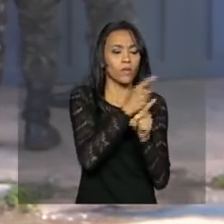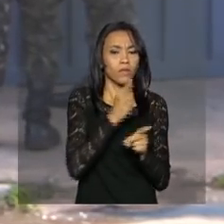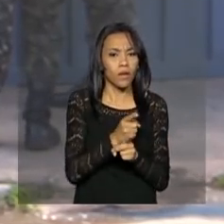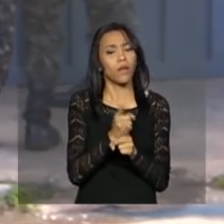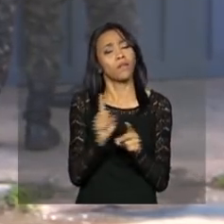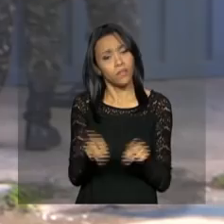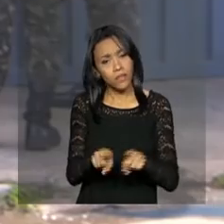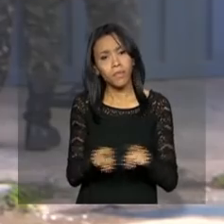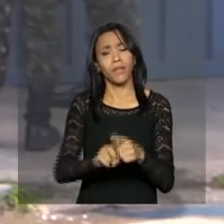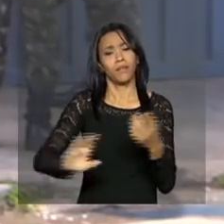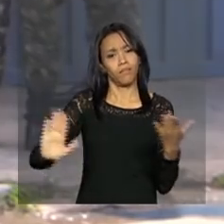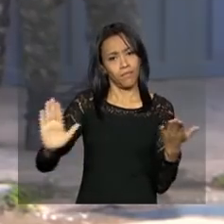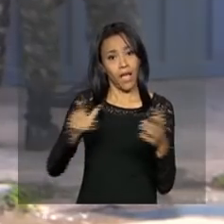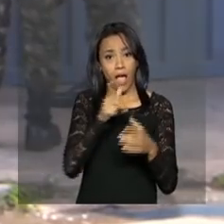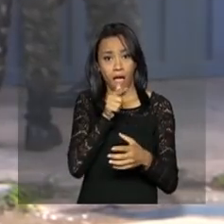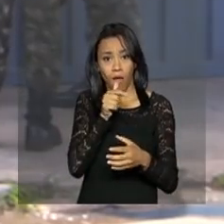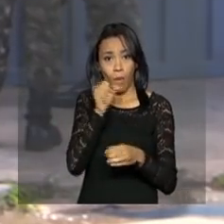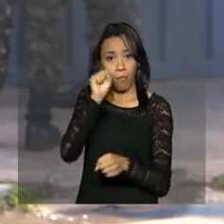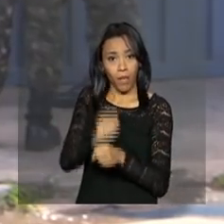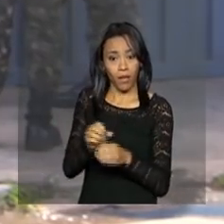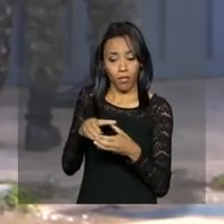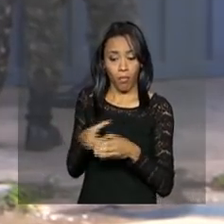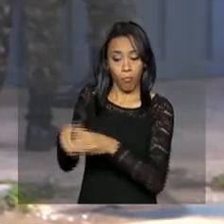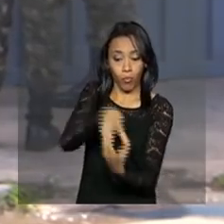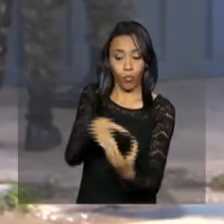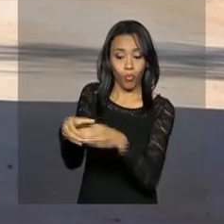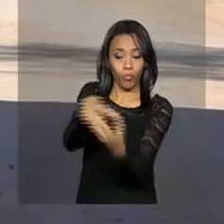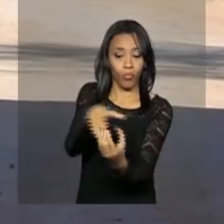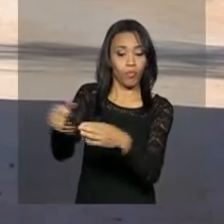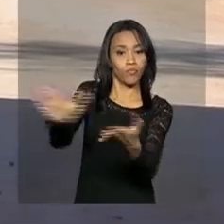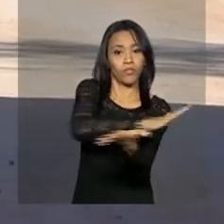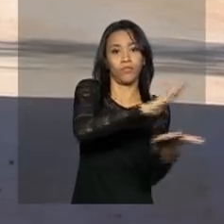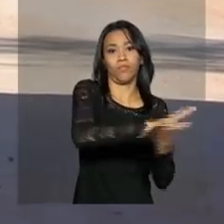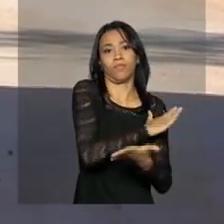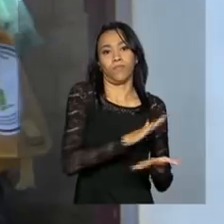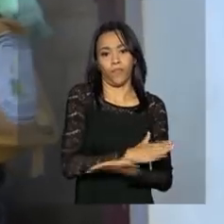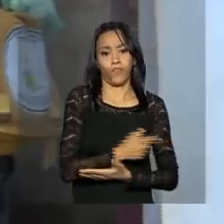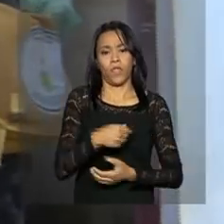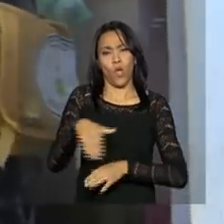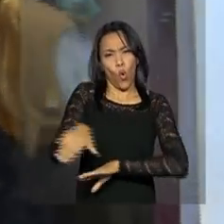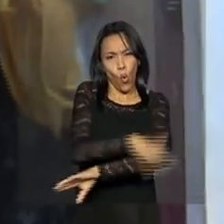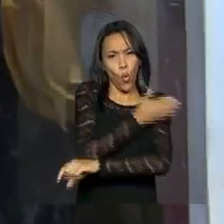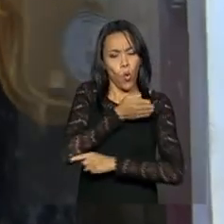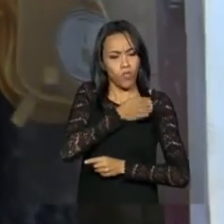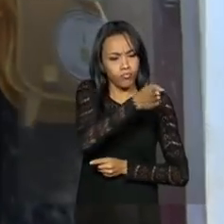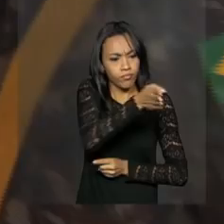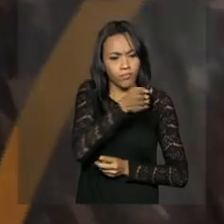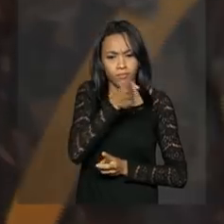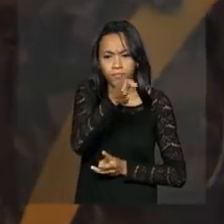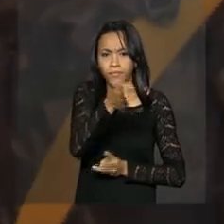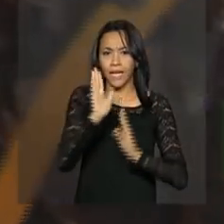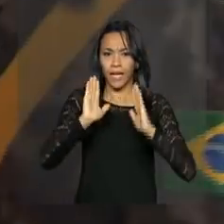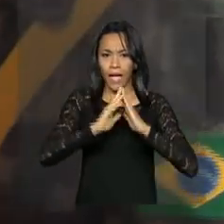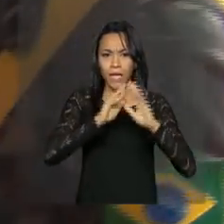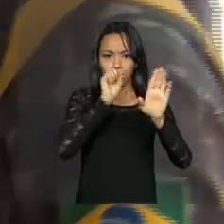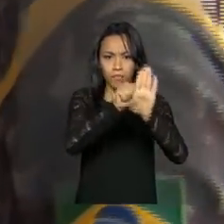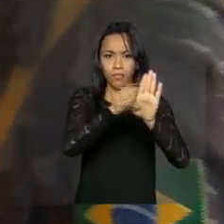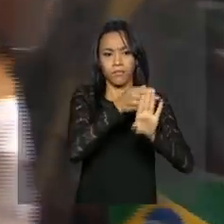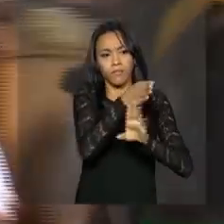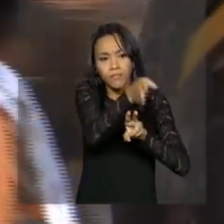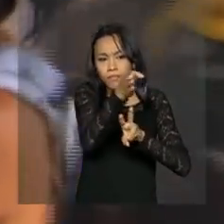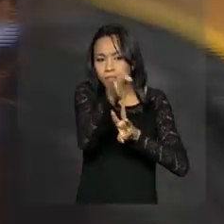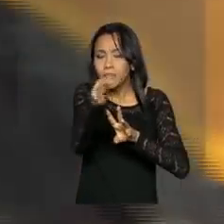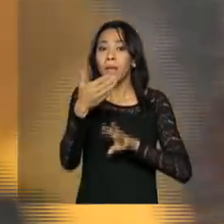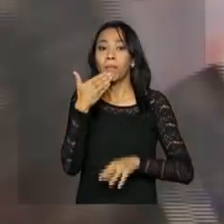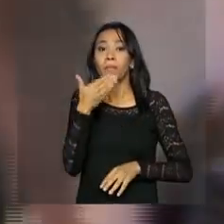também eliminar focos do mosquito Aedes aegypti. Rua por rua, porta a porta, os militares pedem